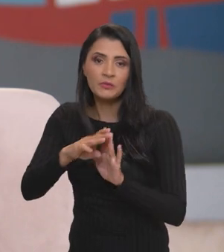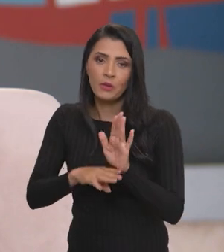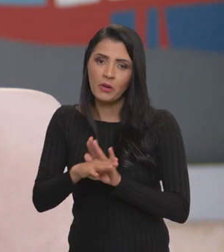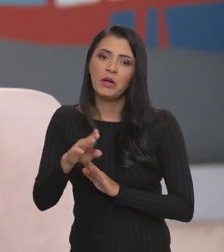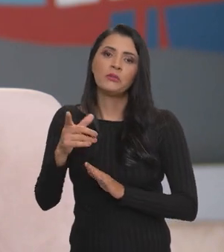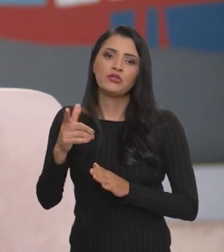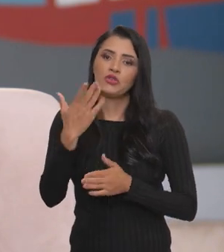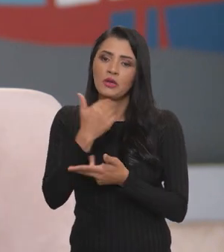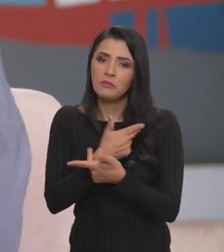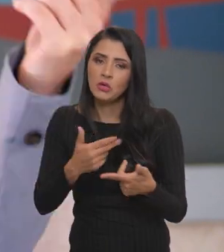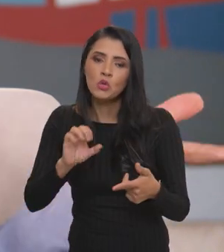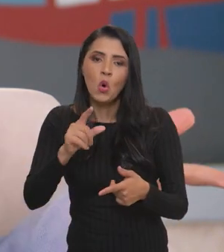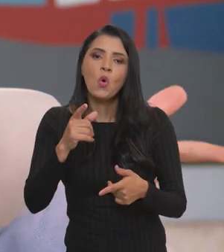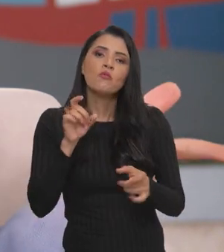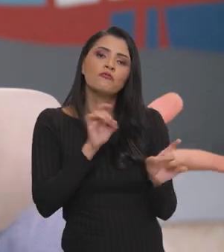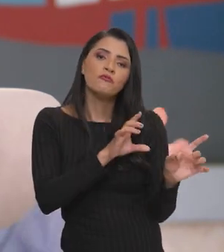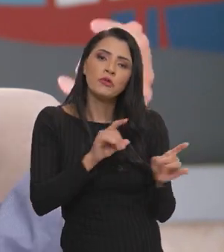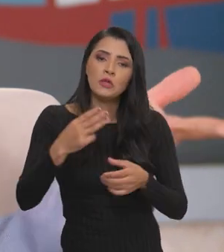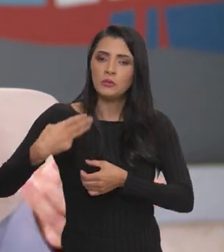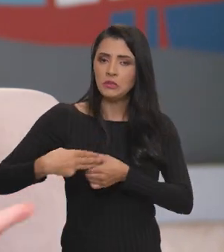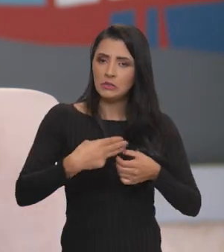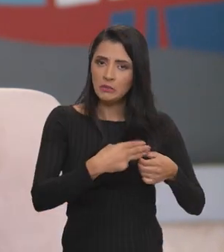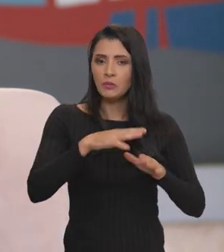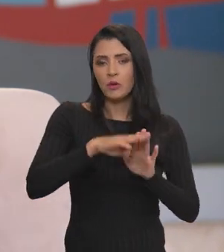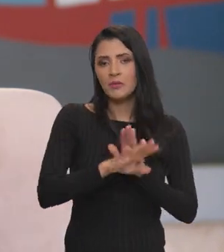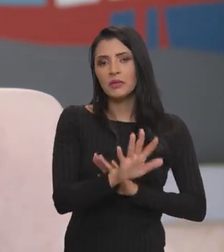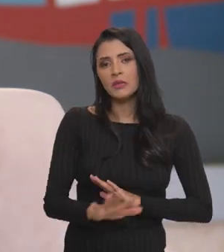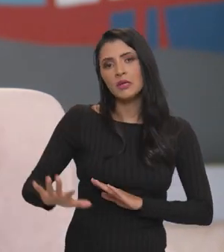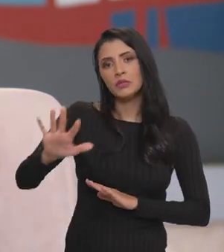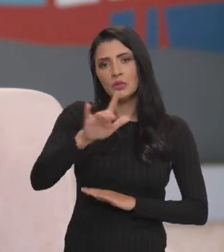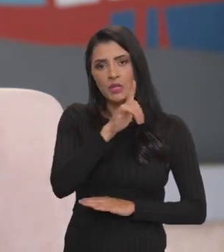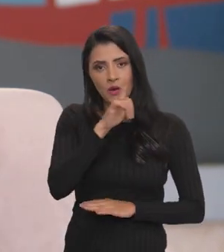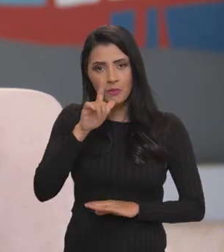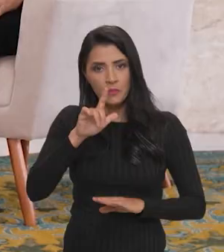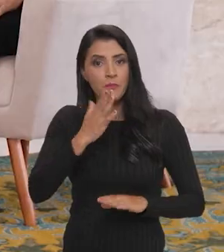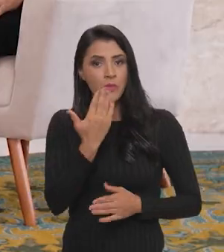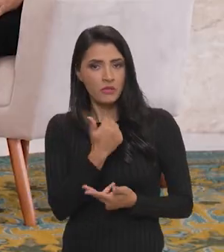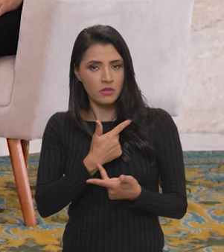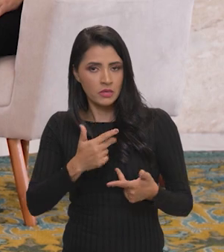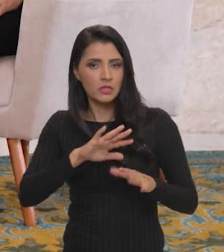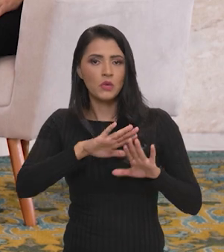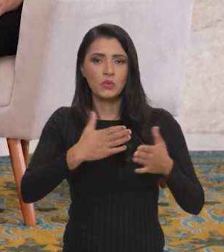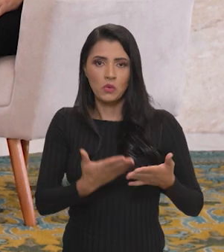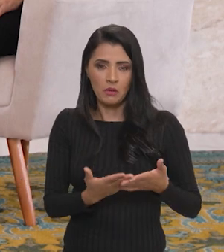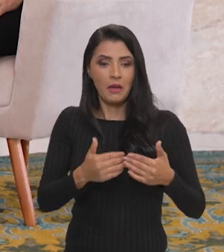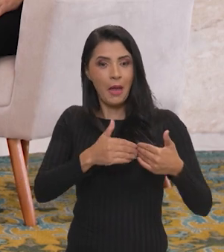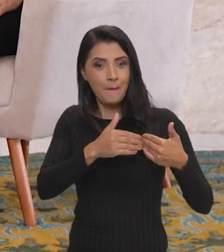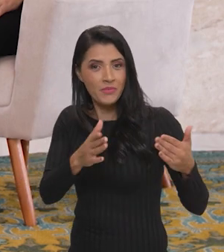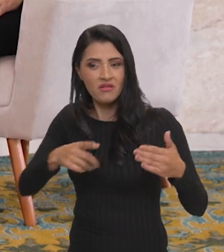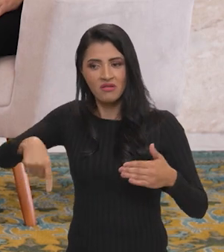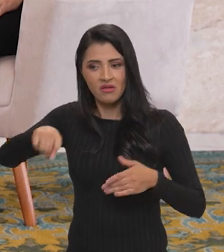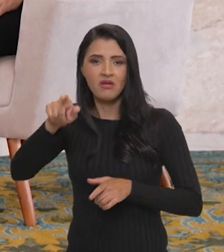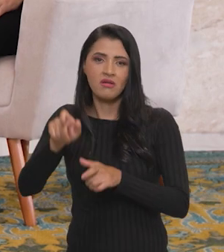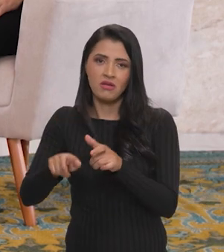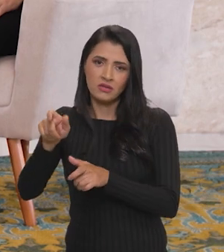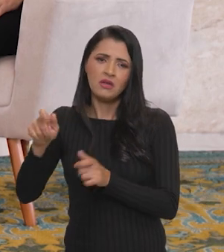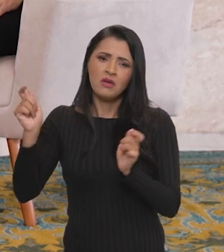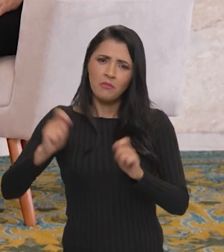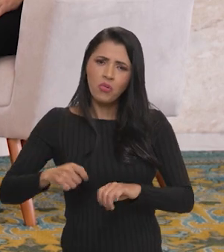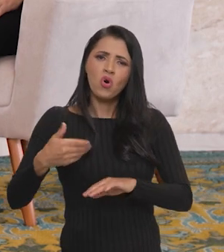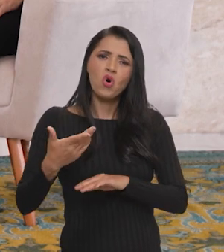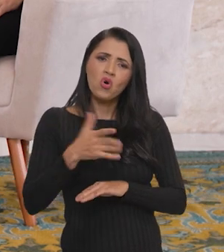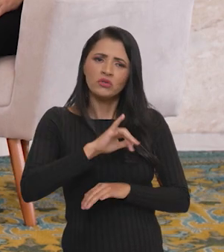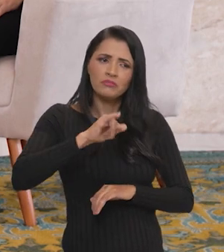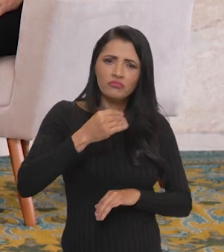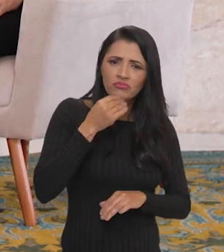para o programa de aquisição de alimentos ou vender para o município no Programa Nacional da Alimentação Escolar. É abrir as portas para que esse agricultor possa,